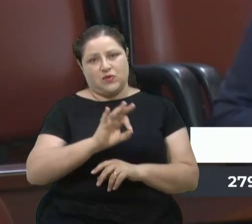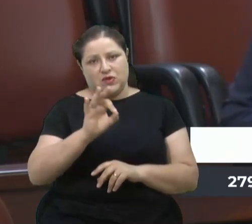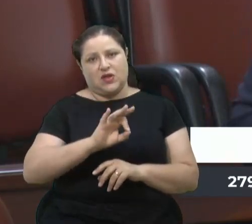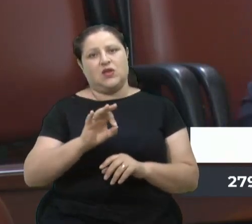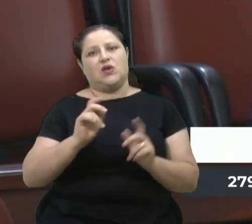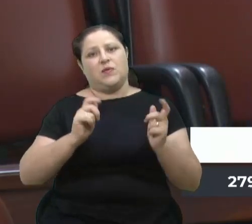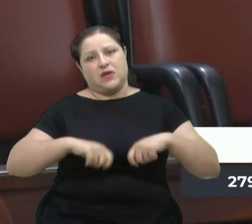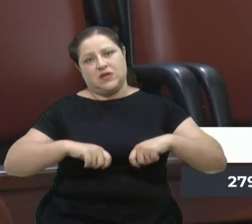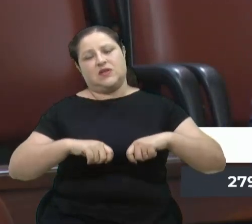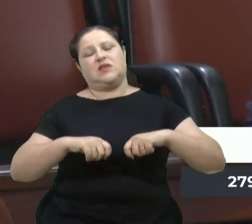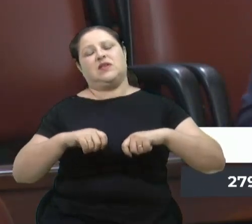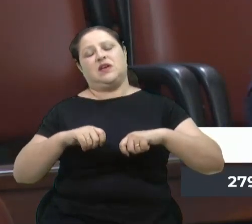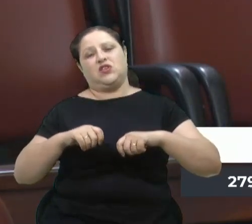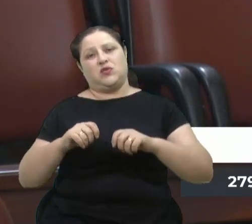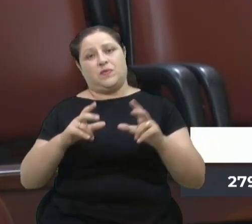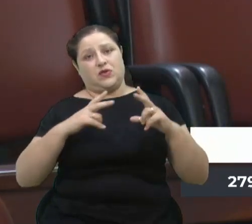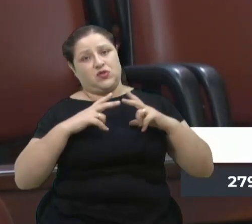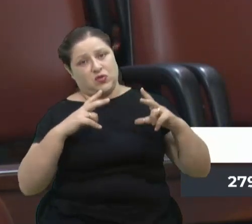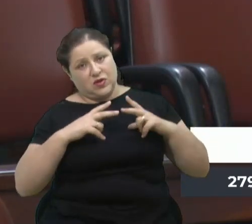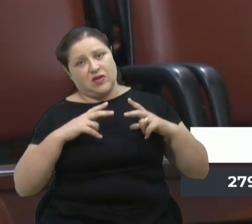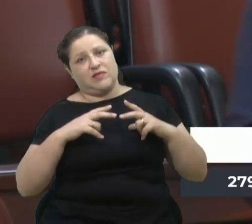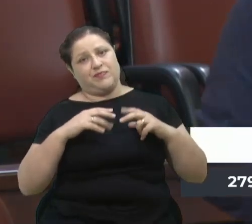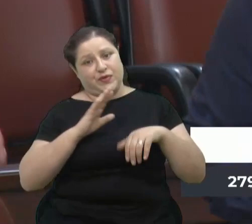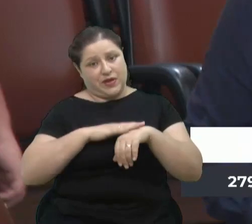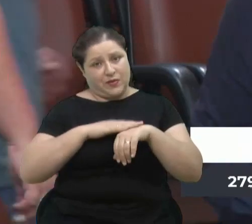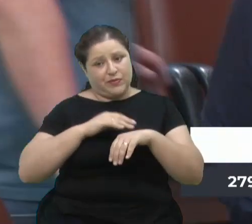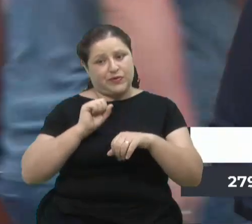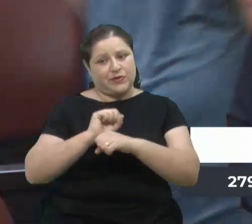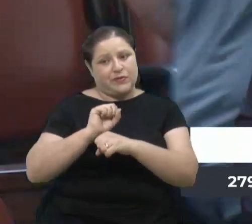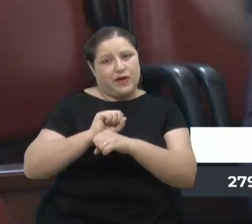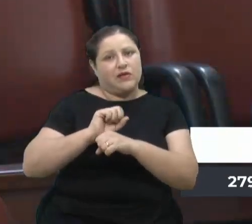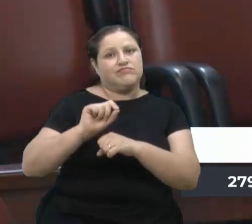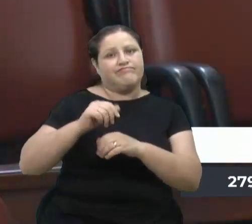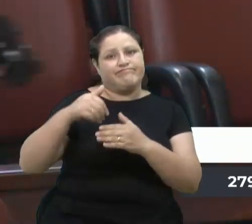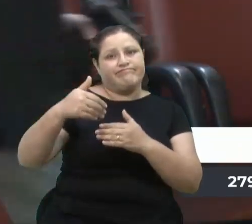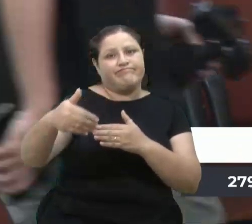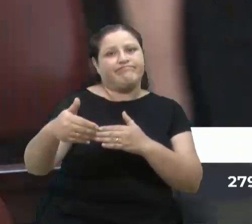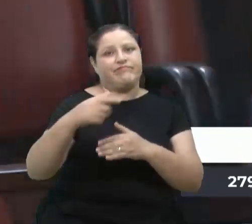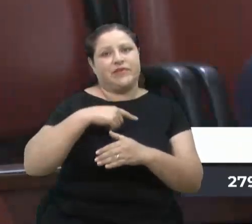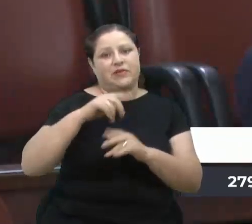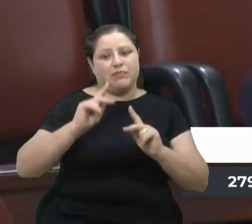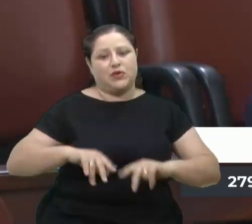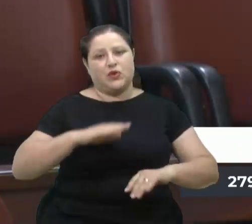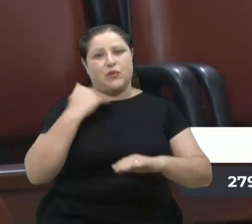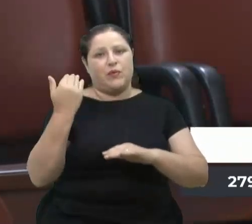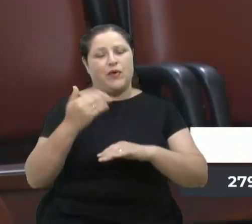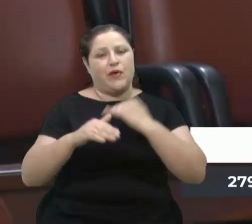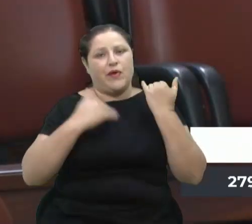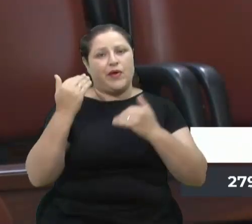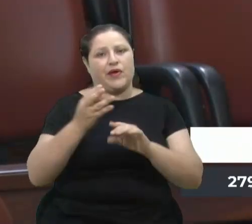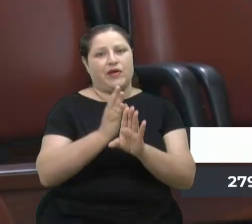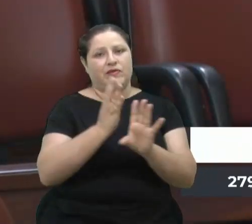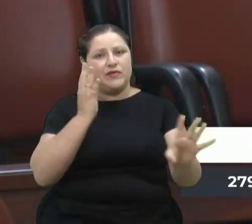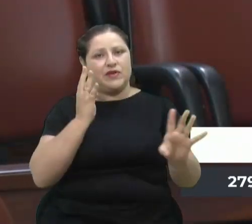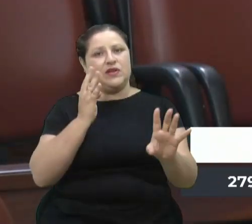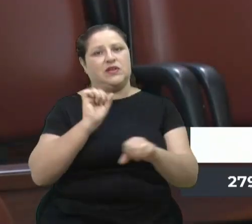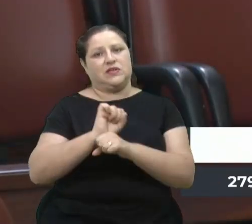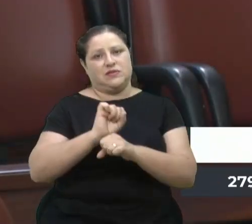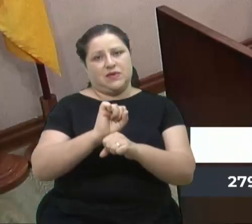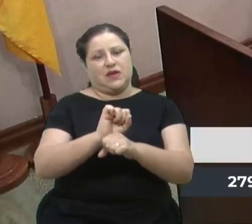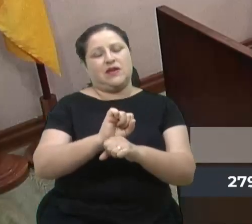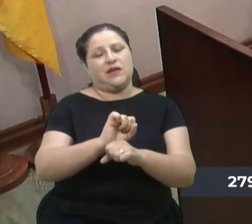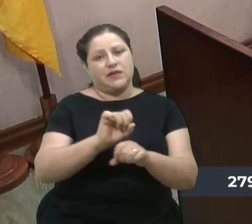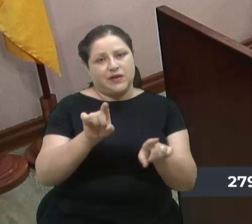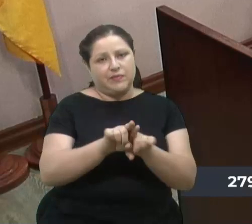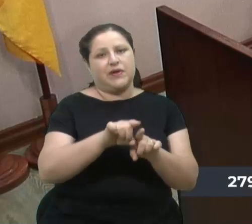pessoas estão morrendo na fila de espera, e o município está gastando 25% do seu orçamento, que é 15% obrigatório. Obrigado, presidente.